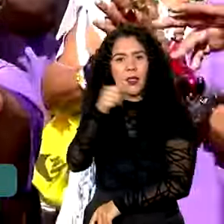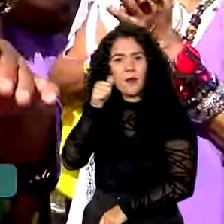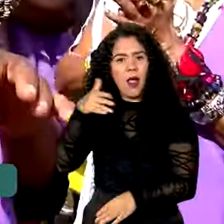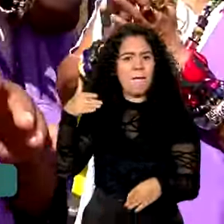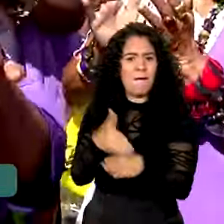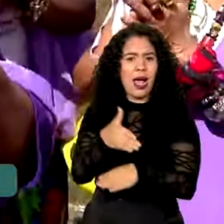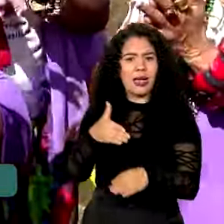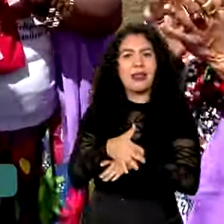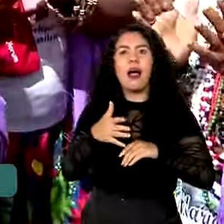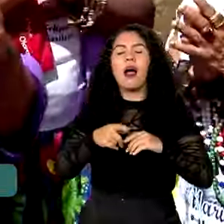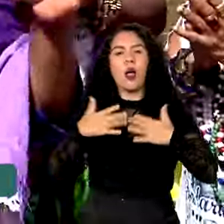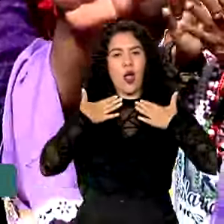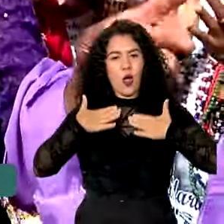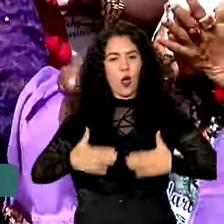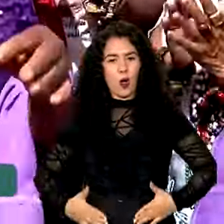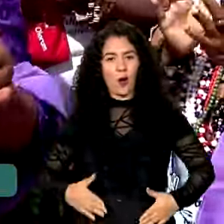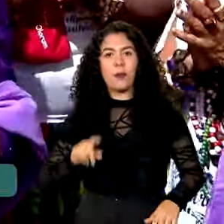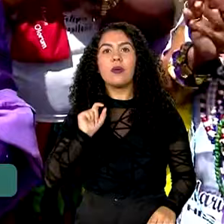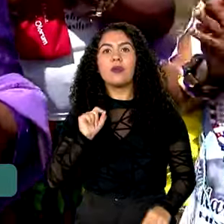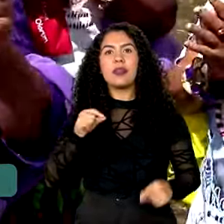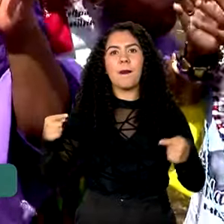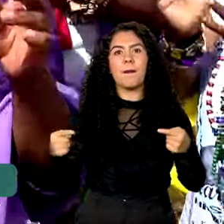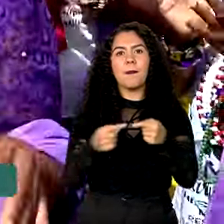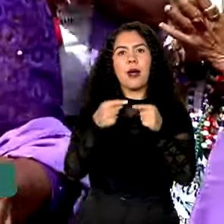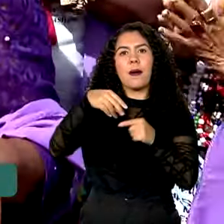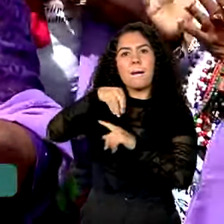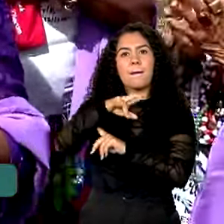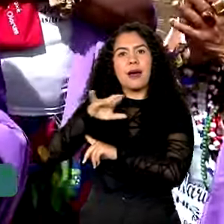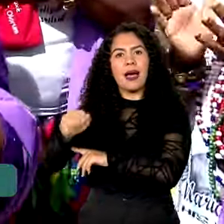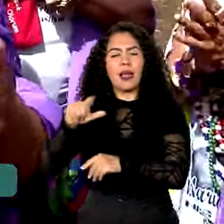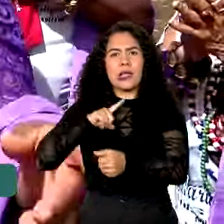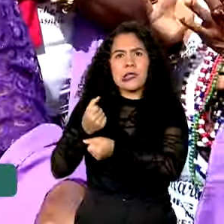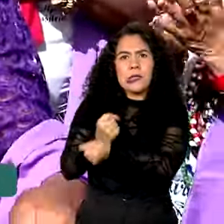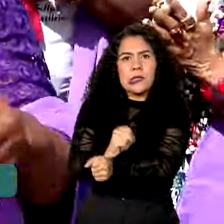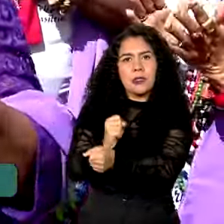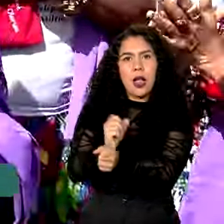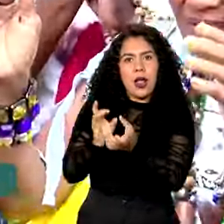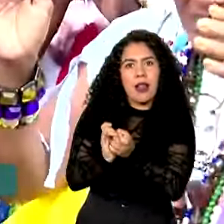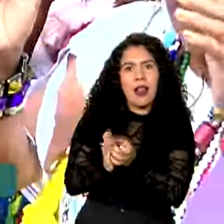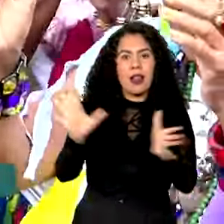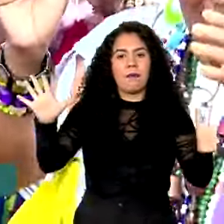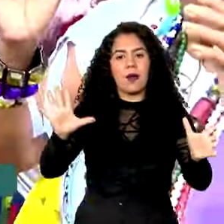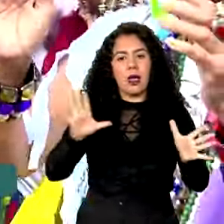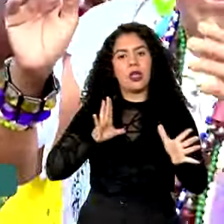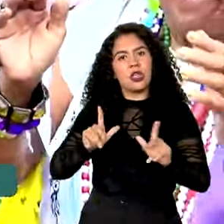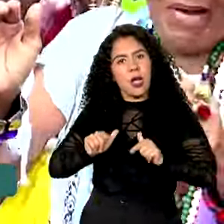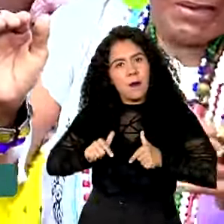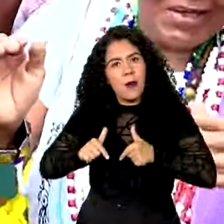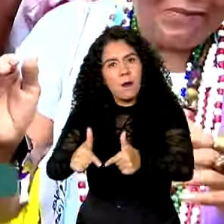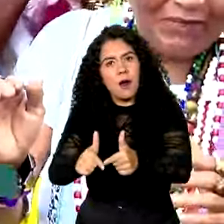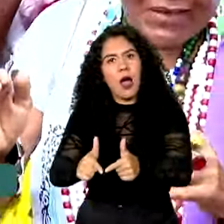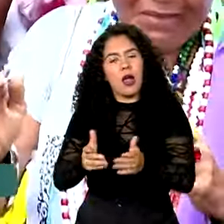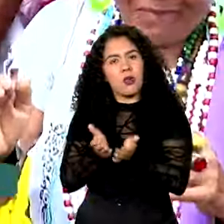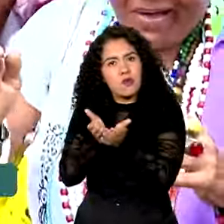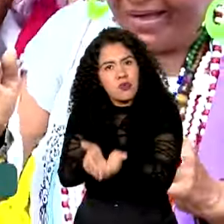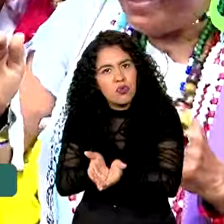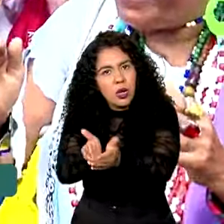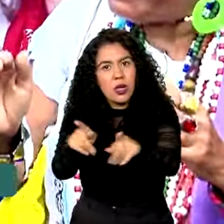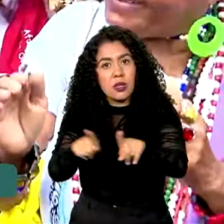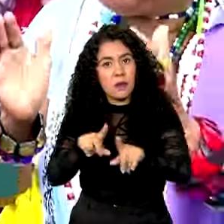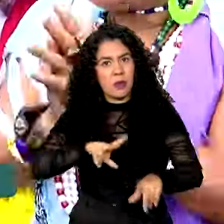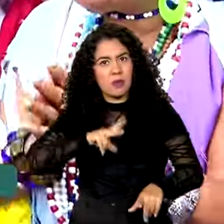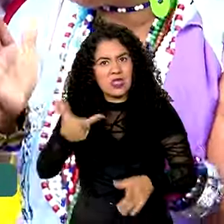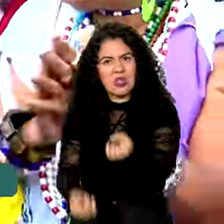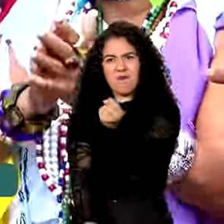caracterizada de Maria Felipa, a escravizada liberta que combateu marinheiros portugueses e incendiou navios.